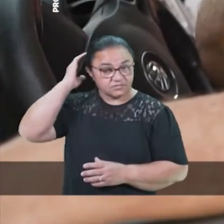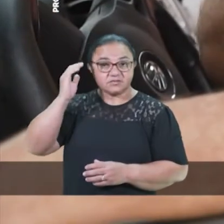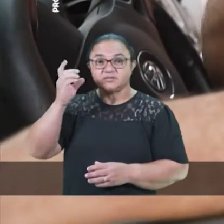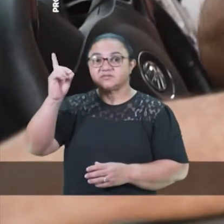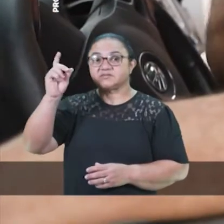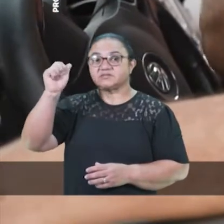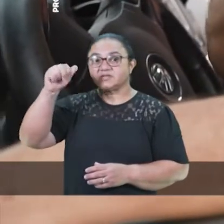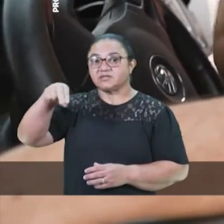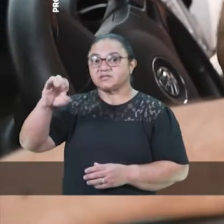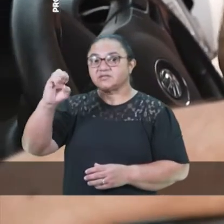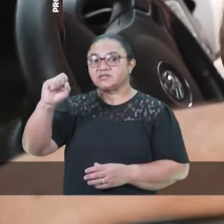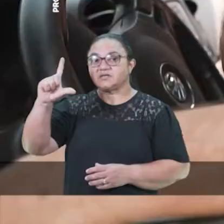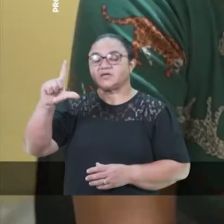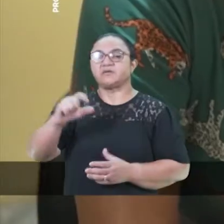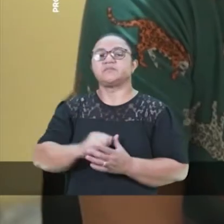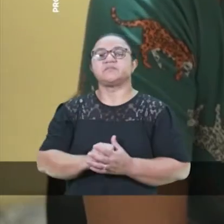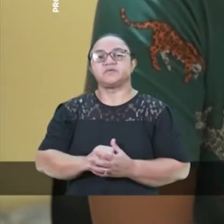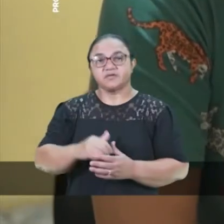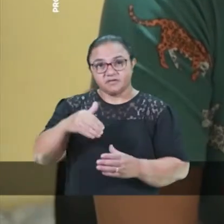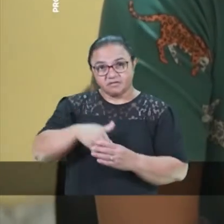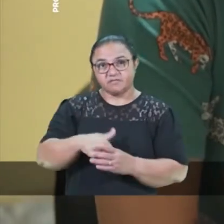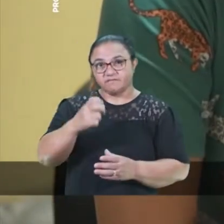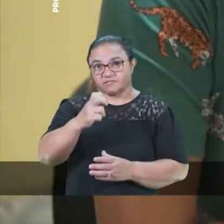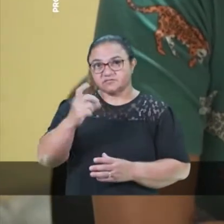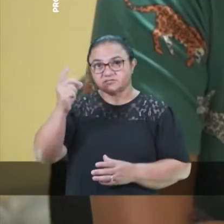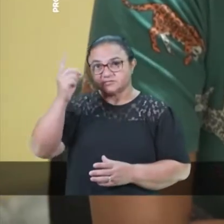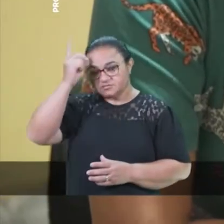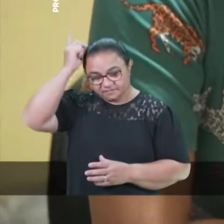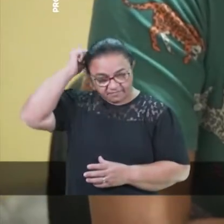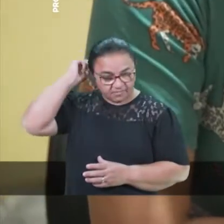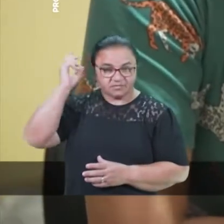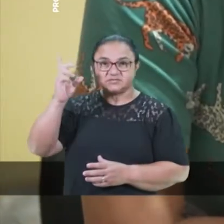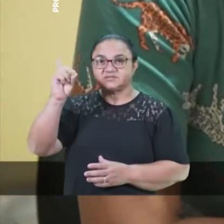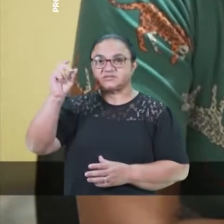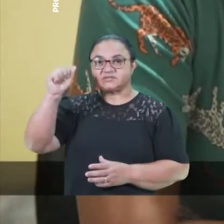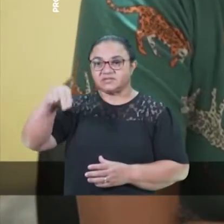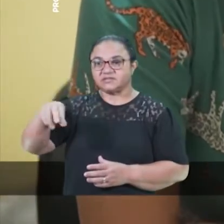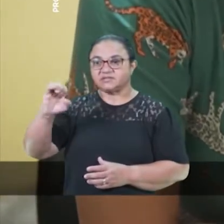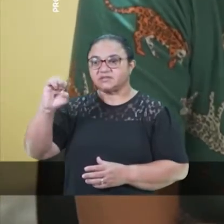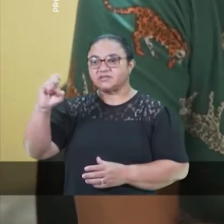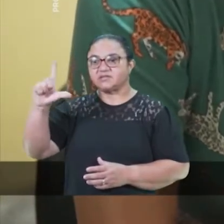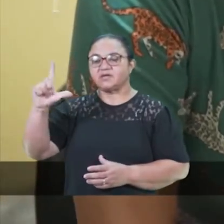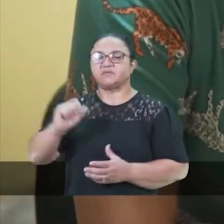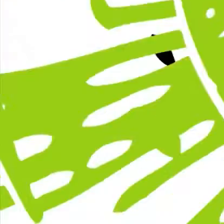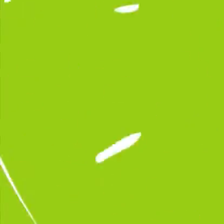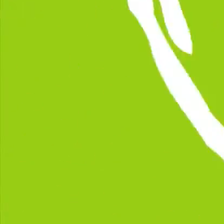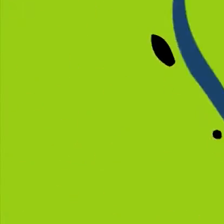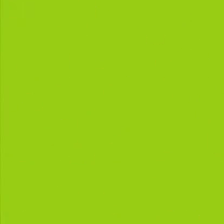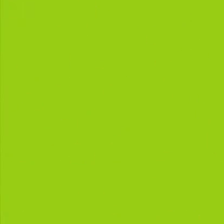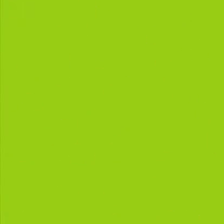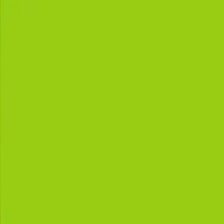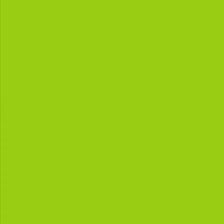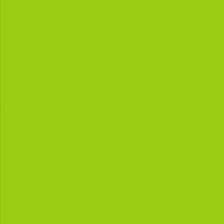da Fá Móveis e Daniel Borges, viu gente? Eu voto 25, eu voto Johnny da Fá Móveis e Daniel Borges.